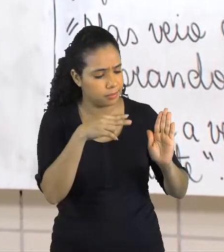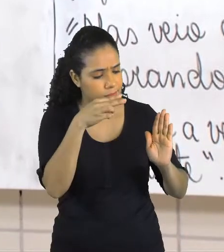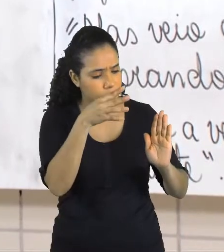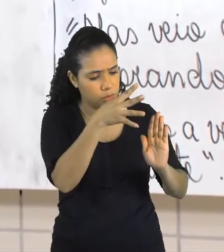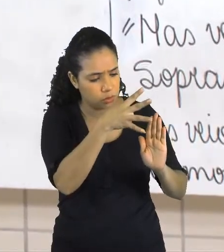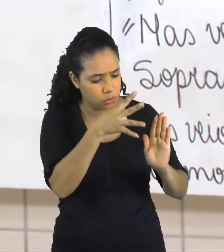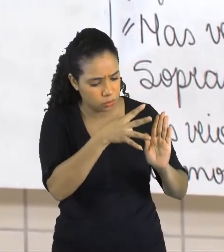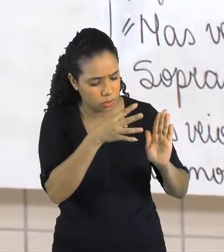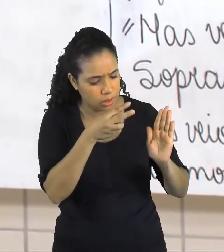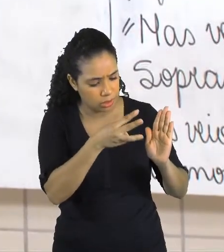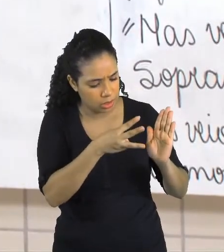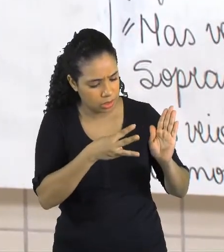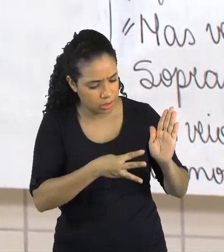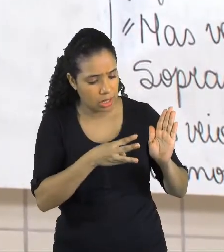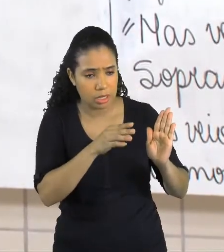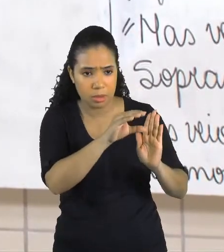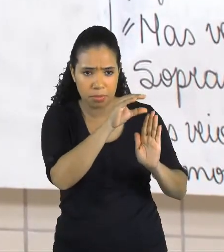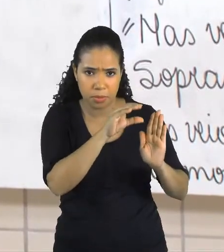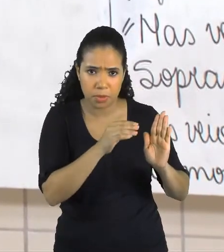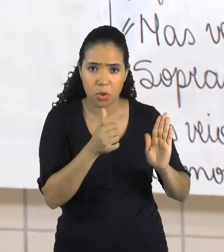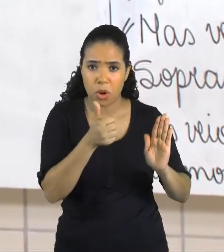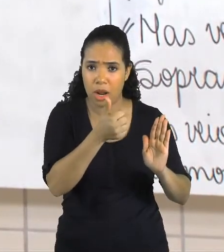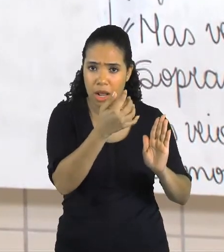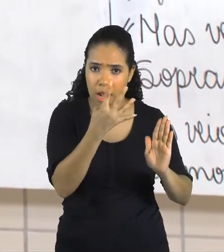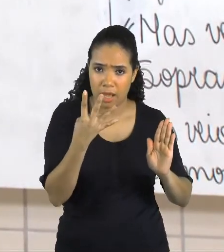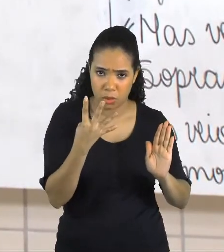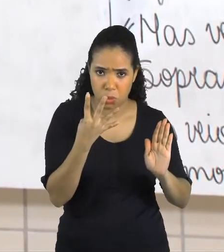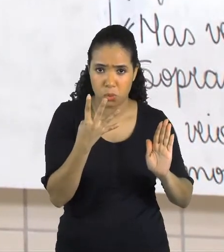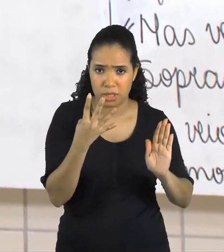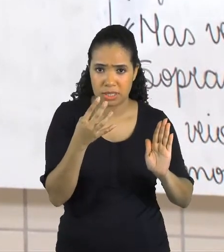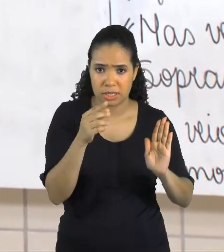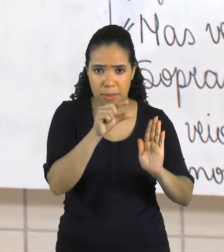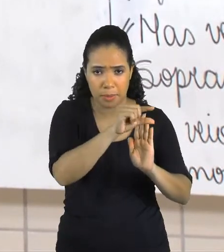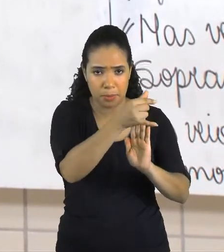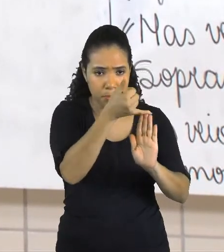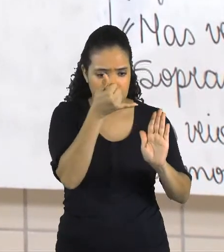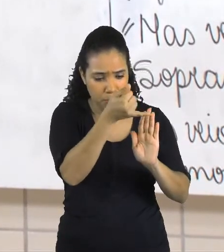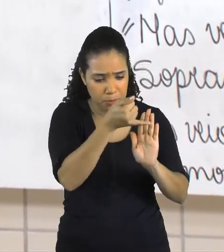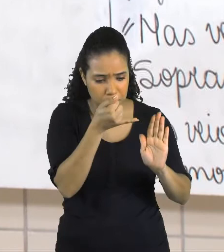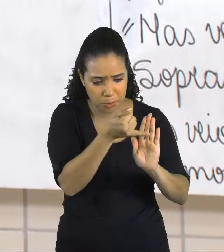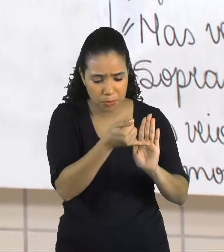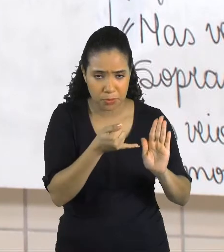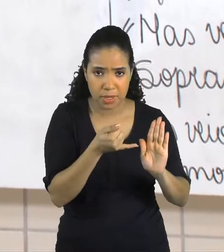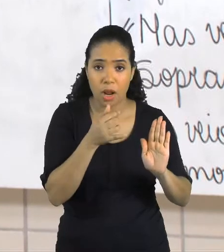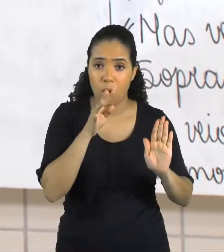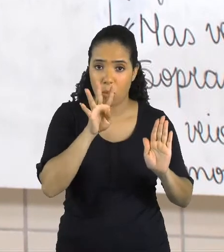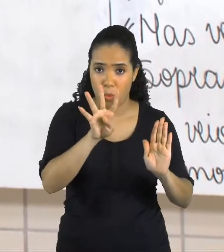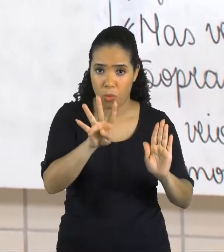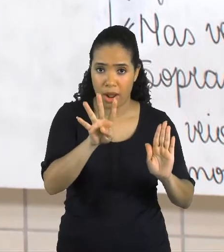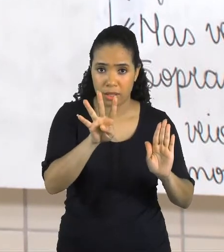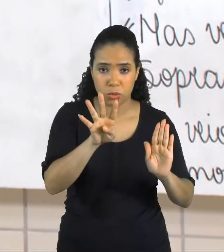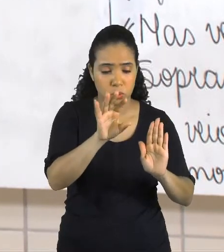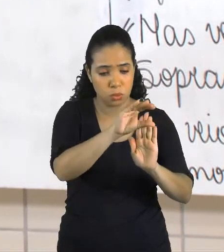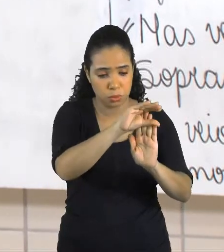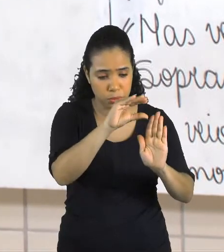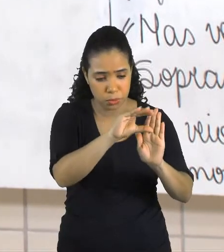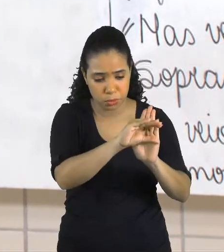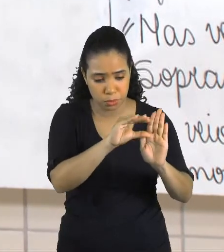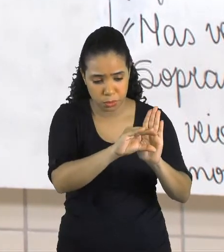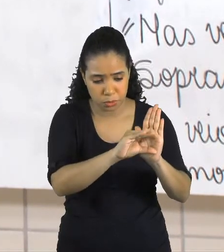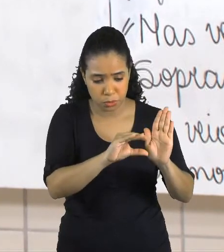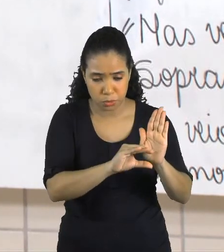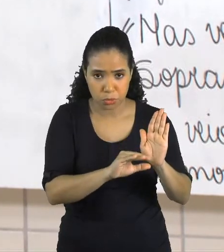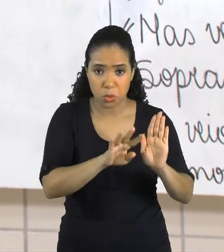quatorze versos. Quatorze versos dividido em quatro estrofes. Quatro estrofes, sendo dois quartetos e dois